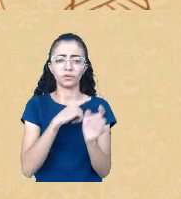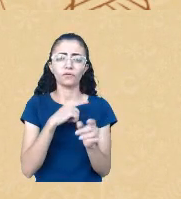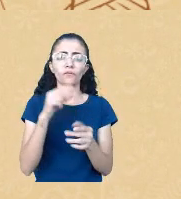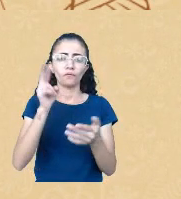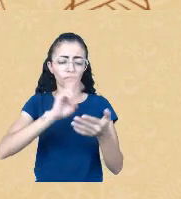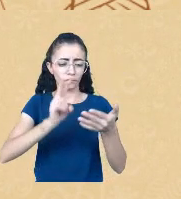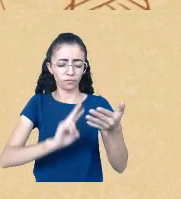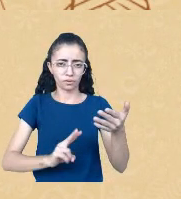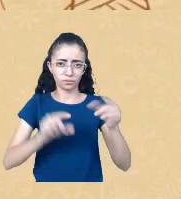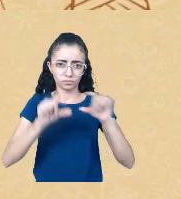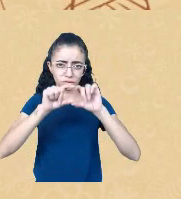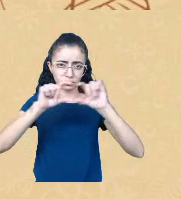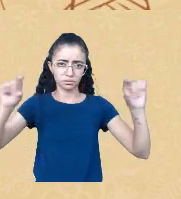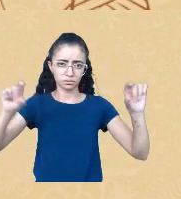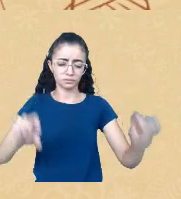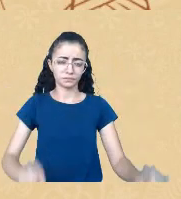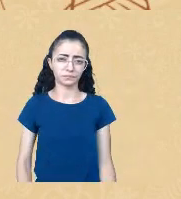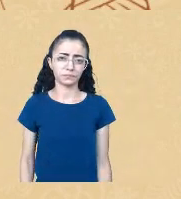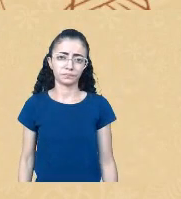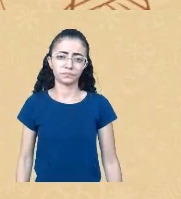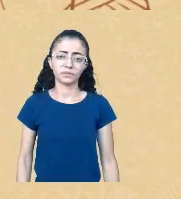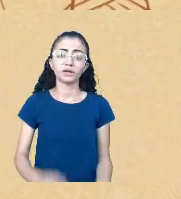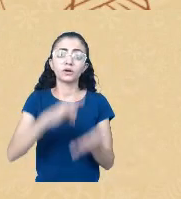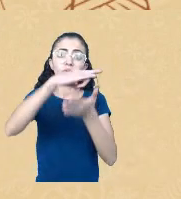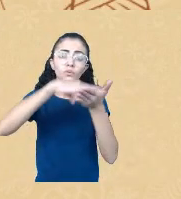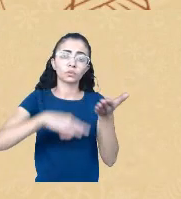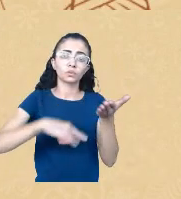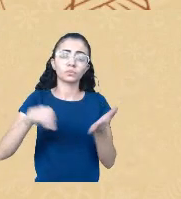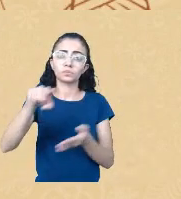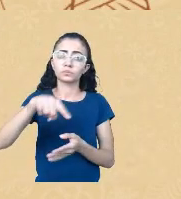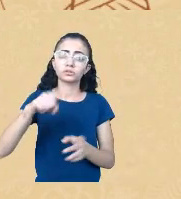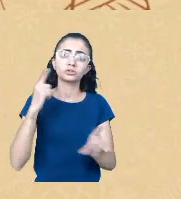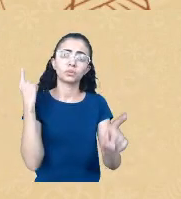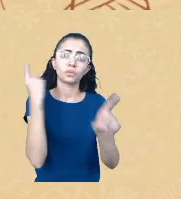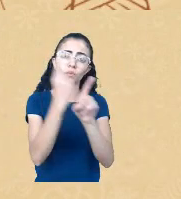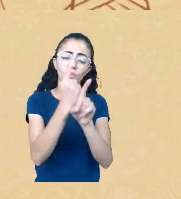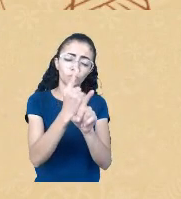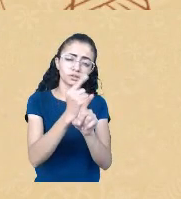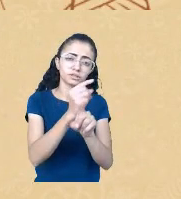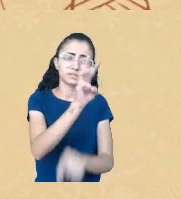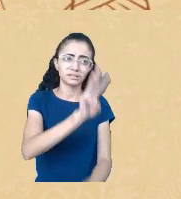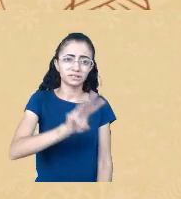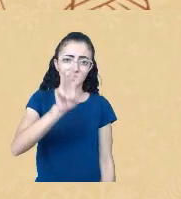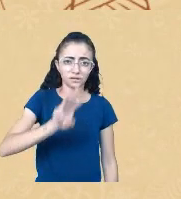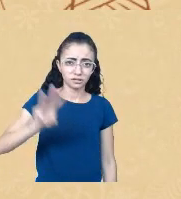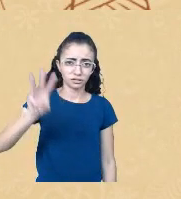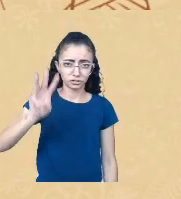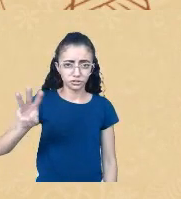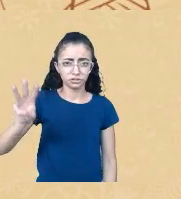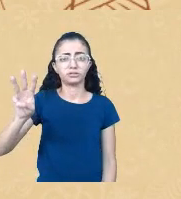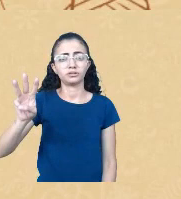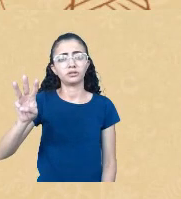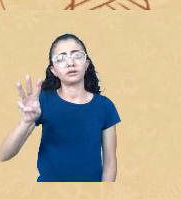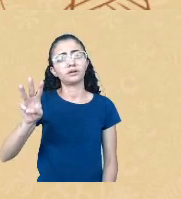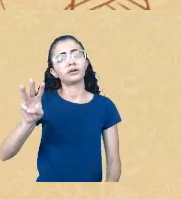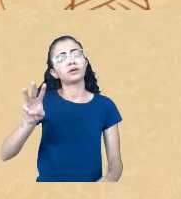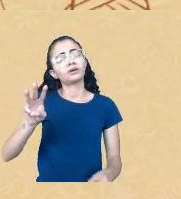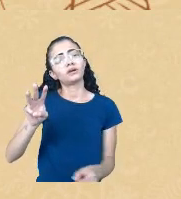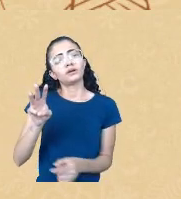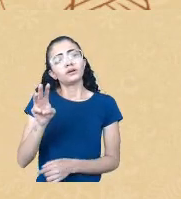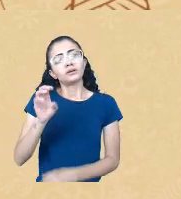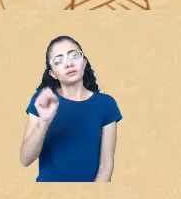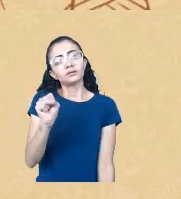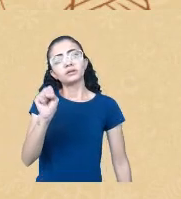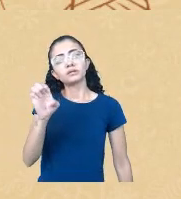esse documento vocês encontram no site do Senado, essa lei de terras é muito importante para entender